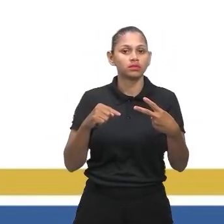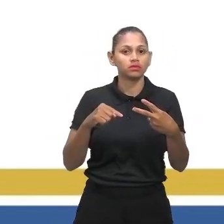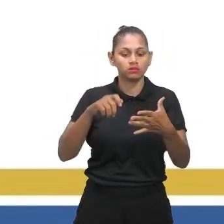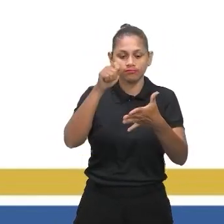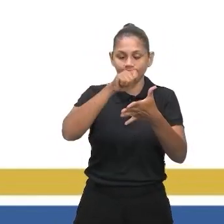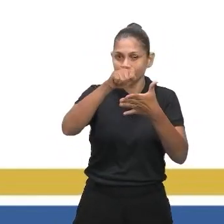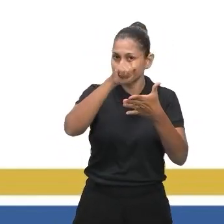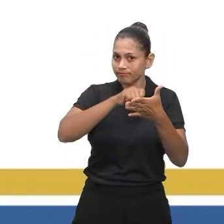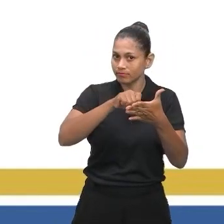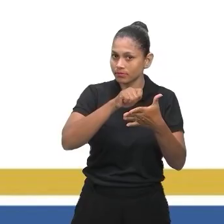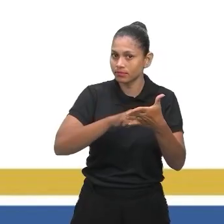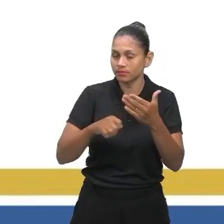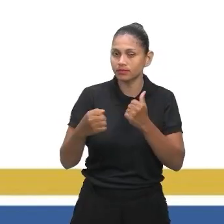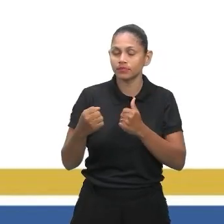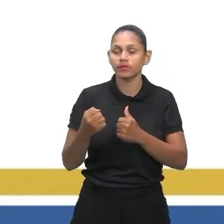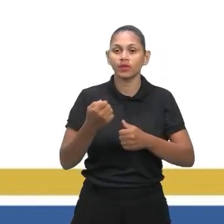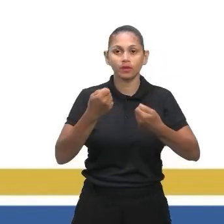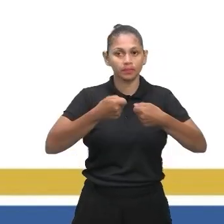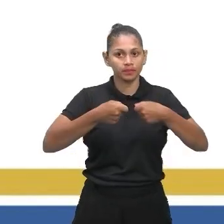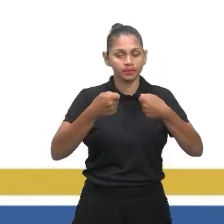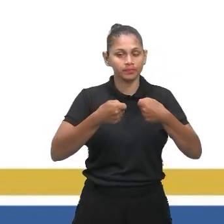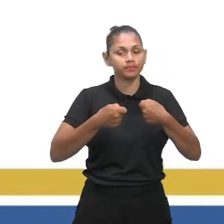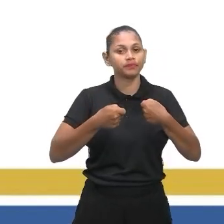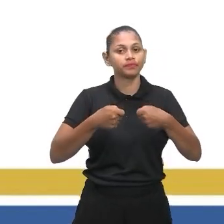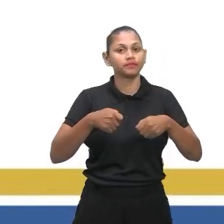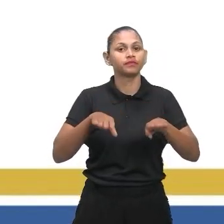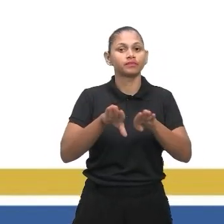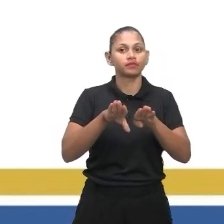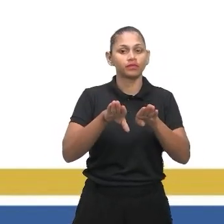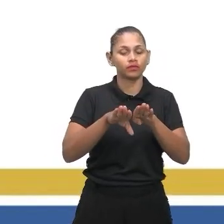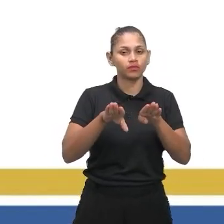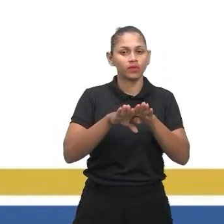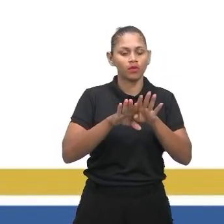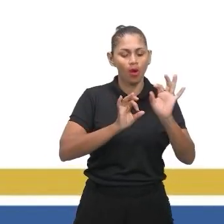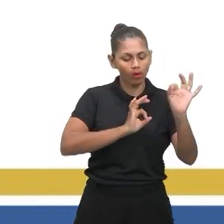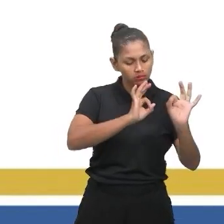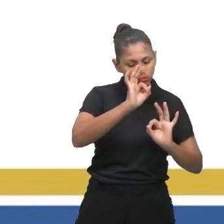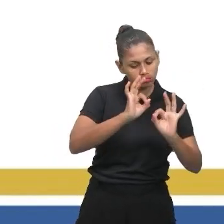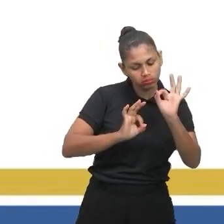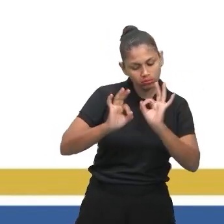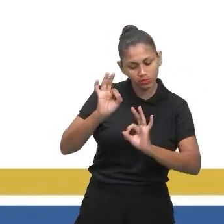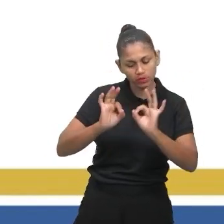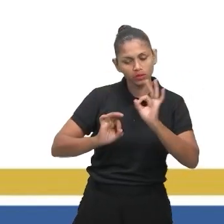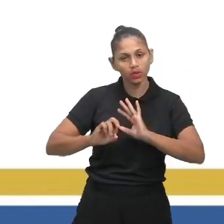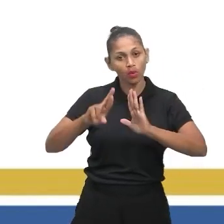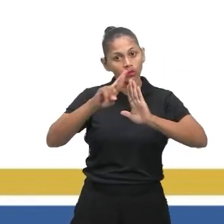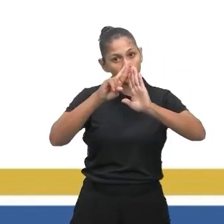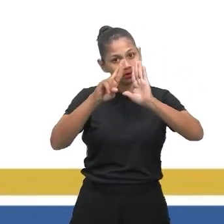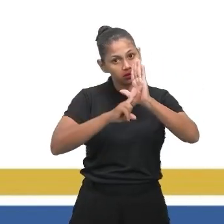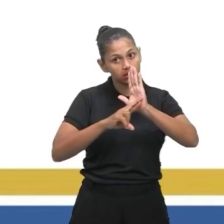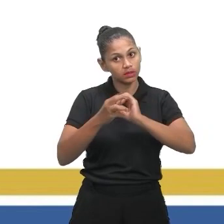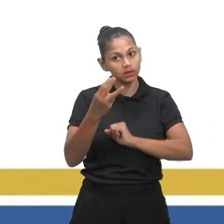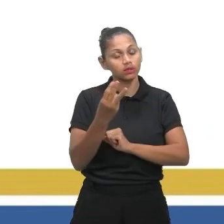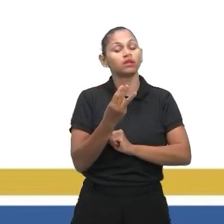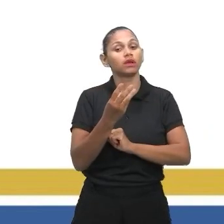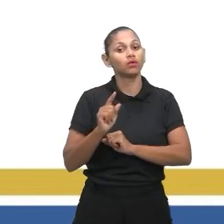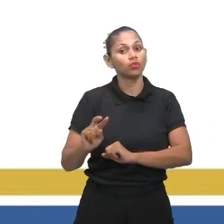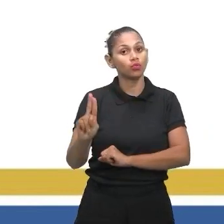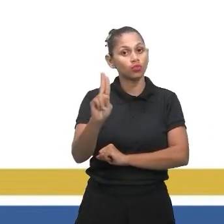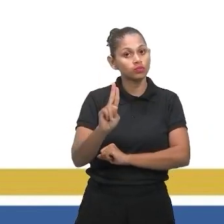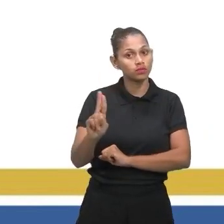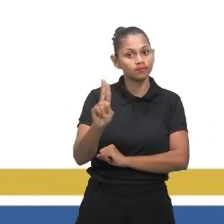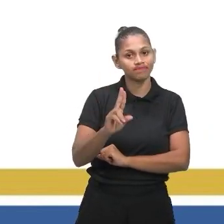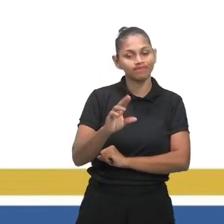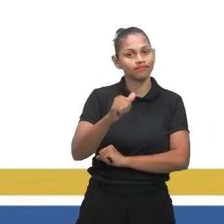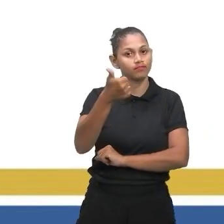Além disso, caso você necessite, você pode montar uma regra de três, tomando como referência o cem por cento. Cuidado